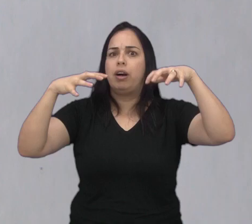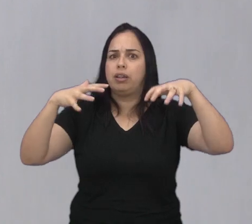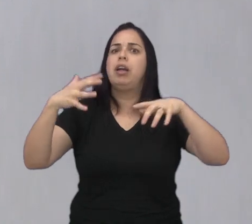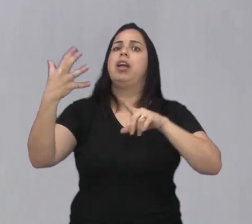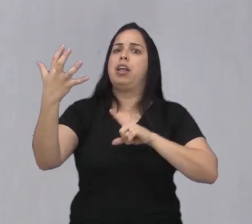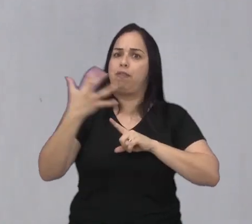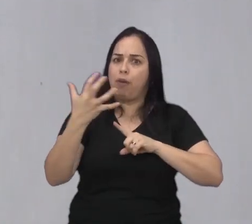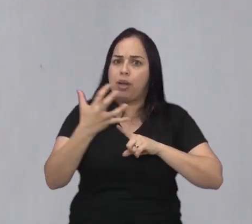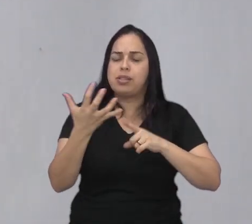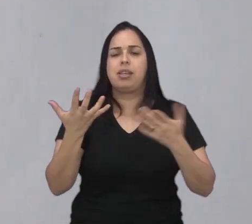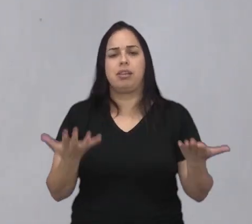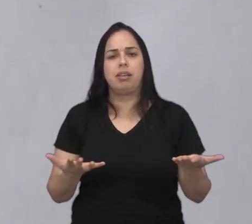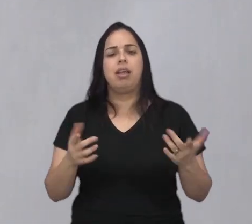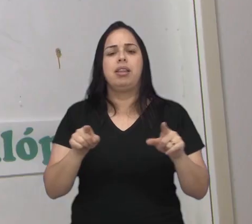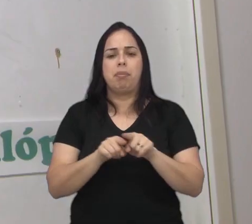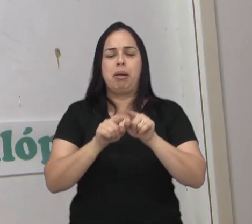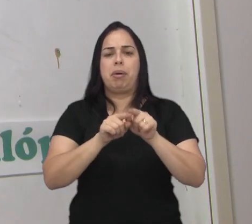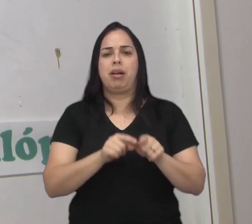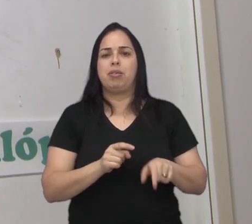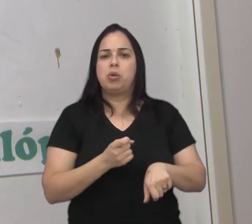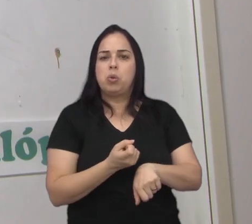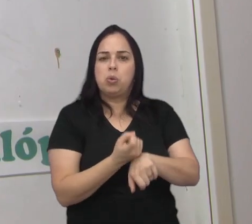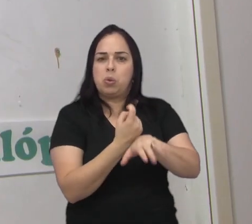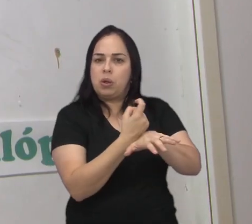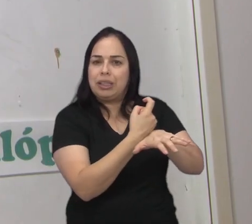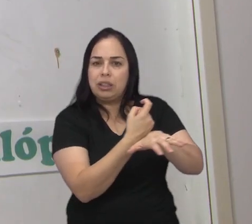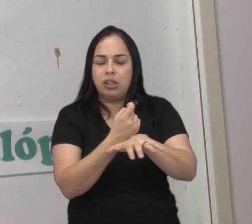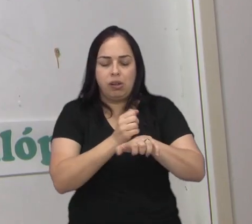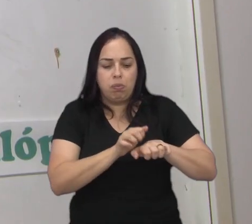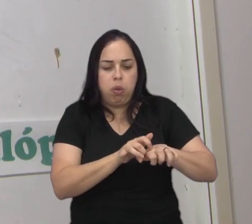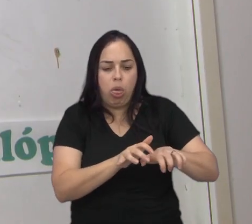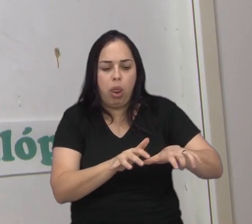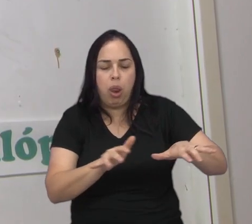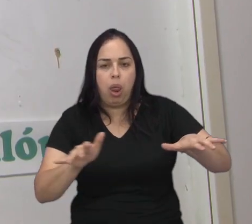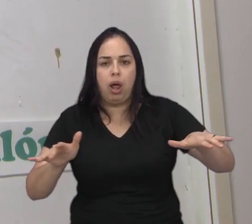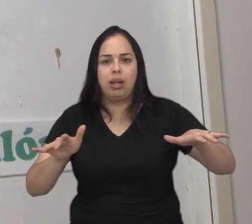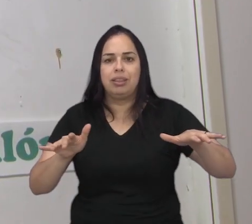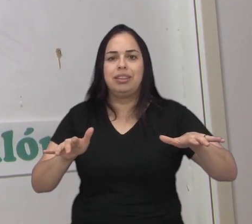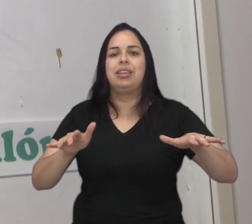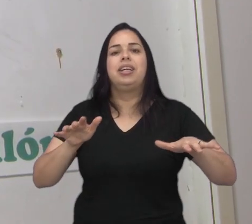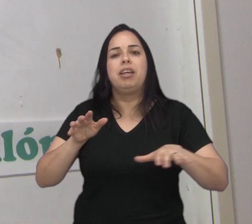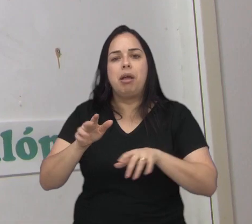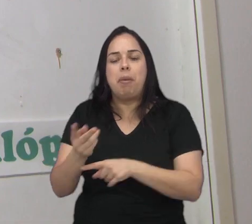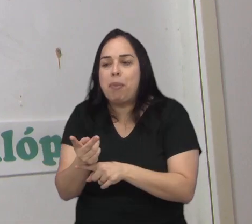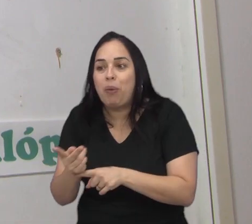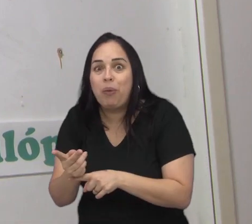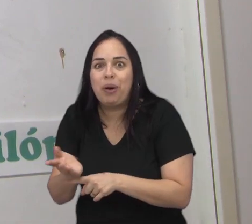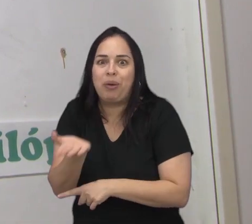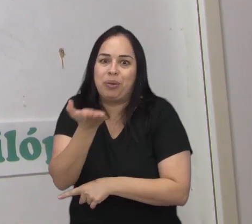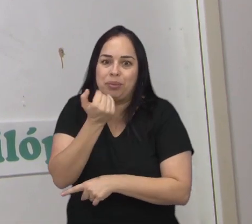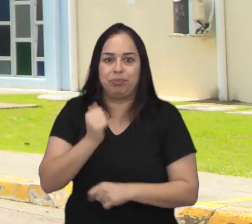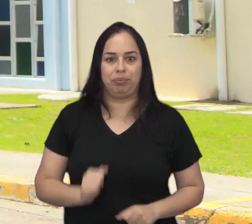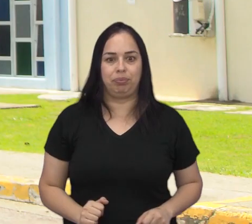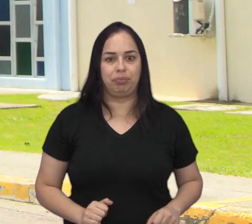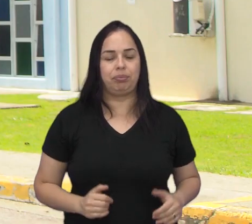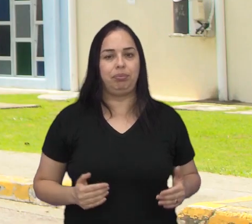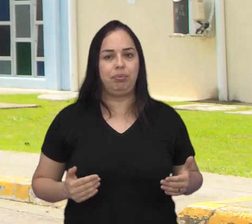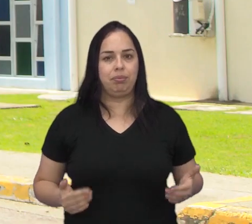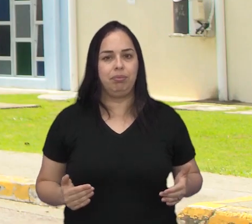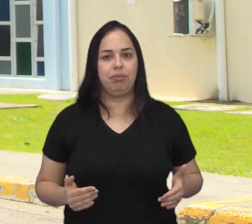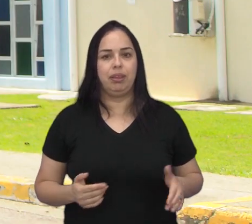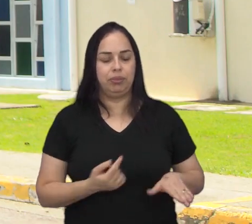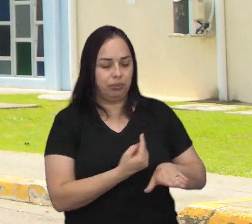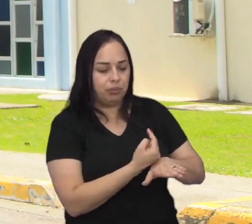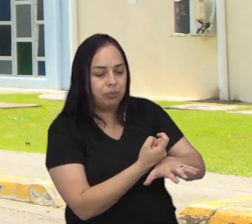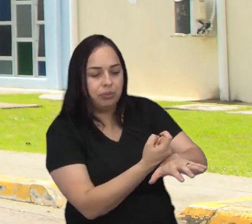e chuvas comuns nessa época do ano favorecem a proliferação desses animais que invadem as casas em busca de alimento. Com o aumento